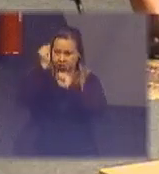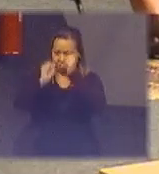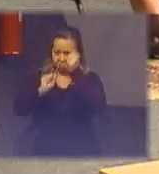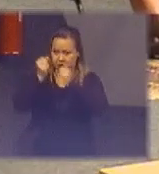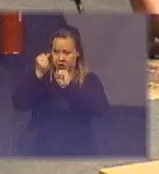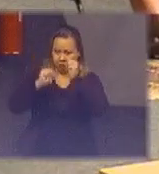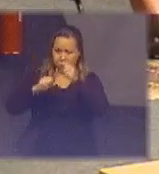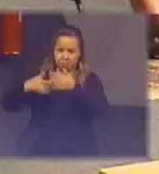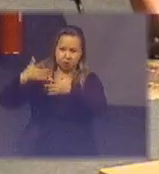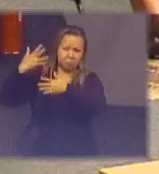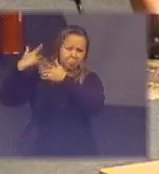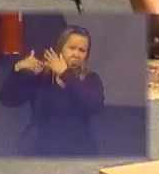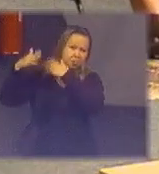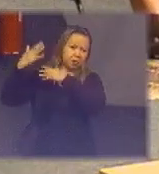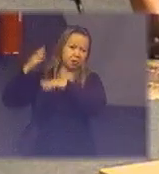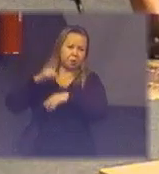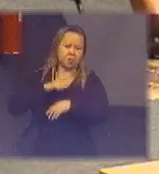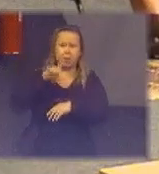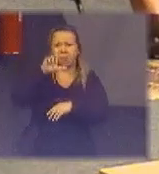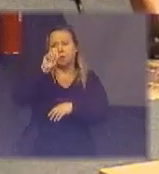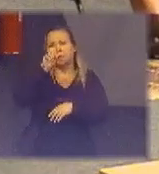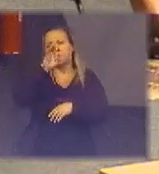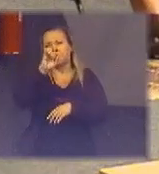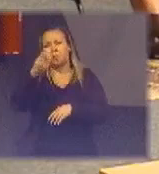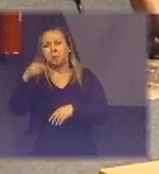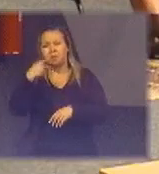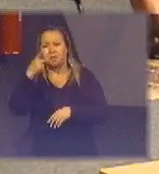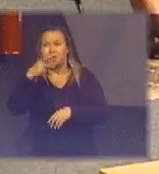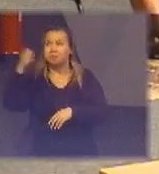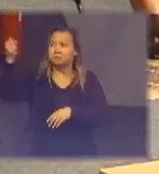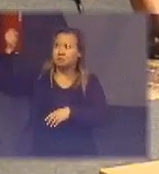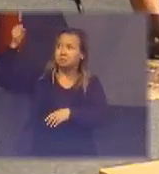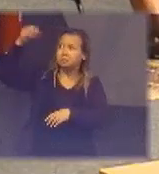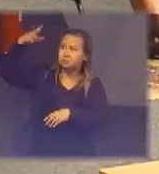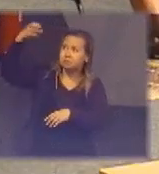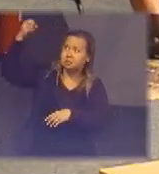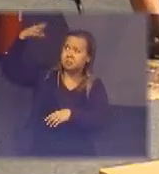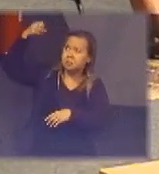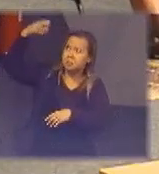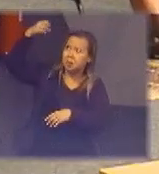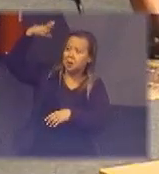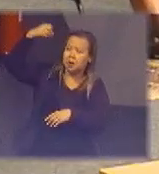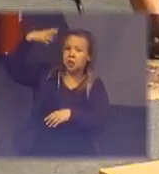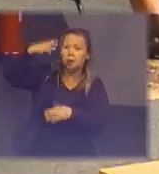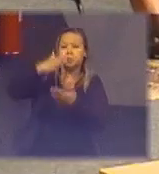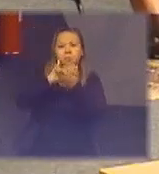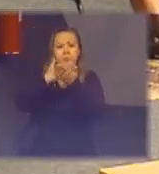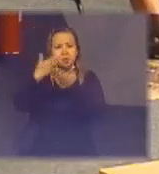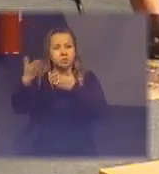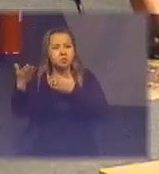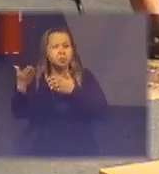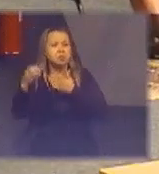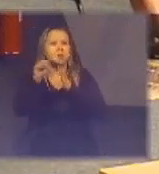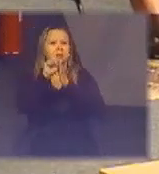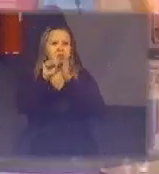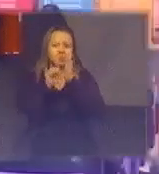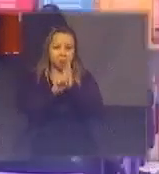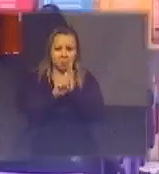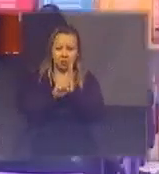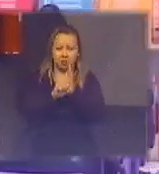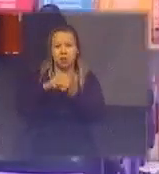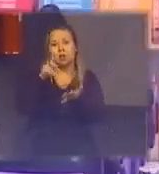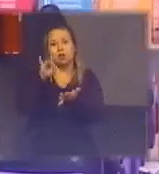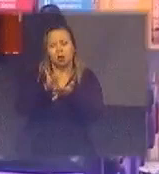que houve aquele lobby do pessoal de lâmpadas no começo do último século e na